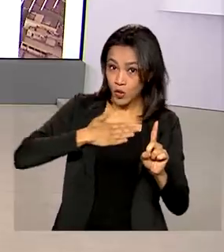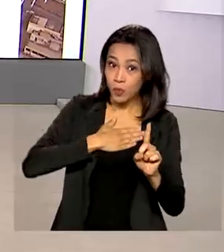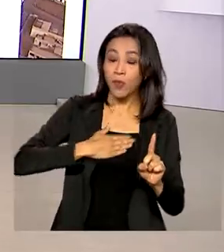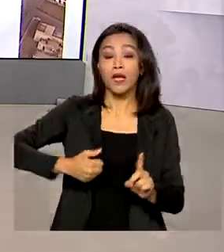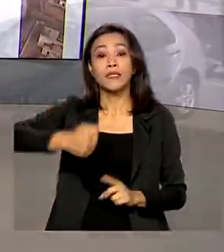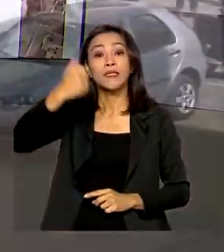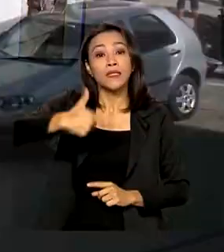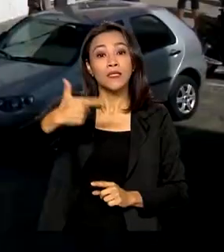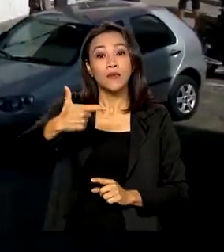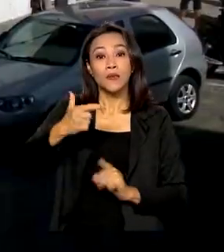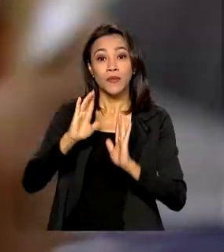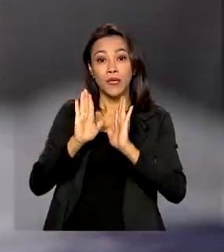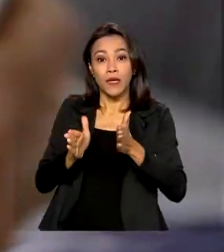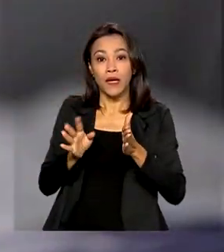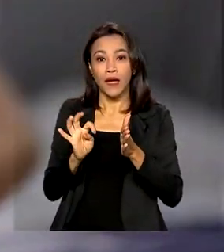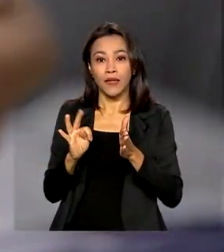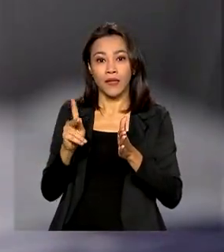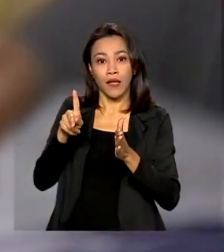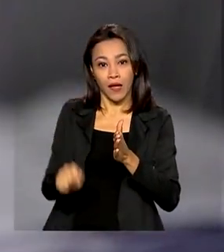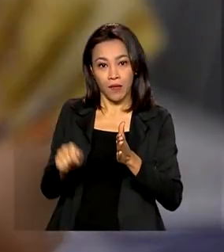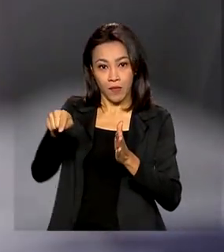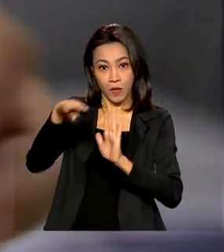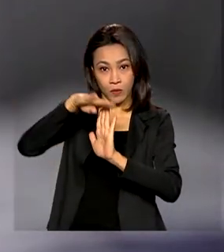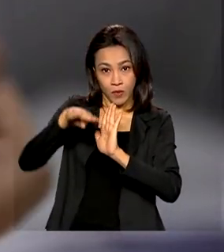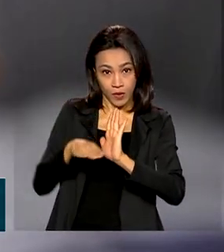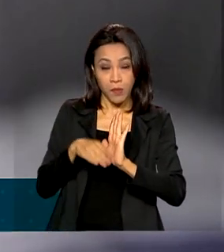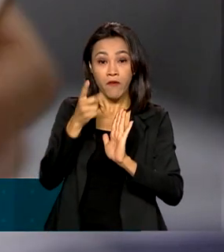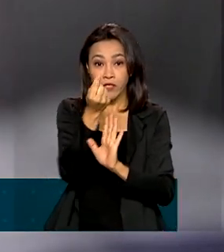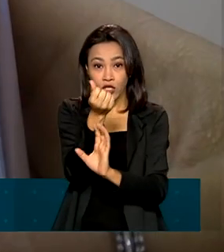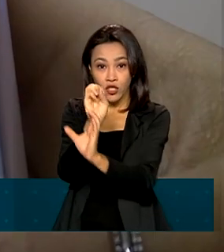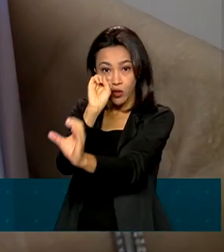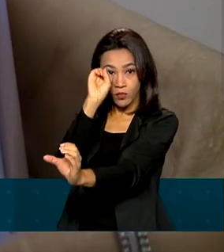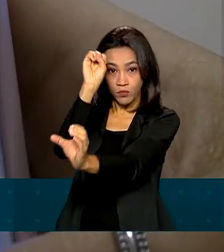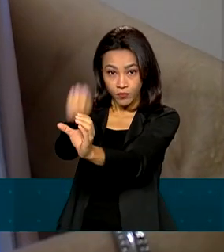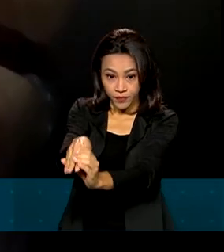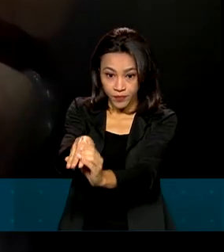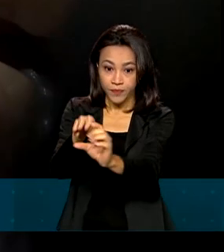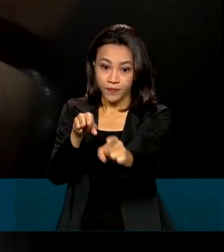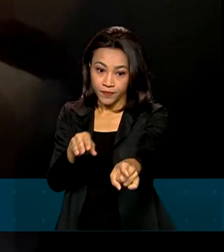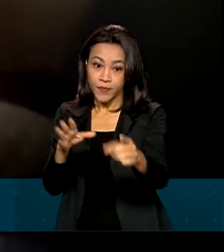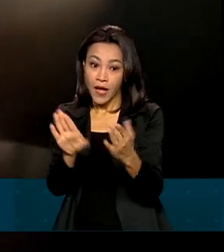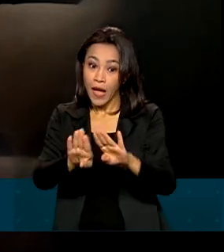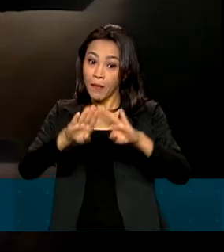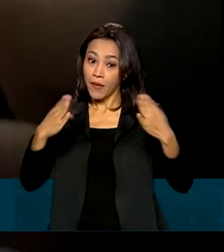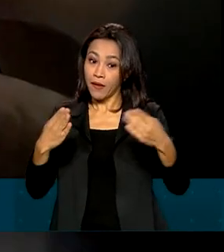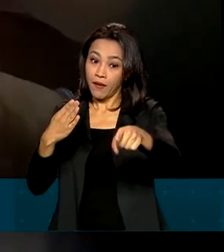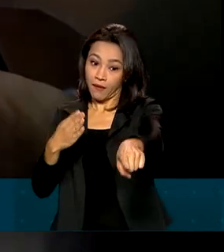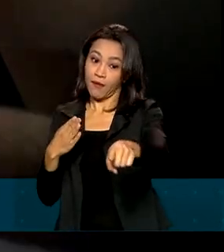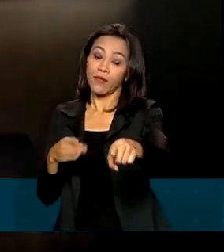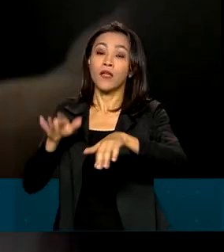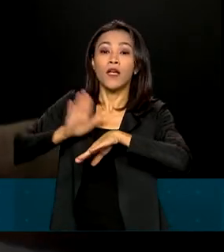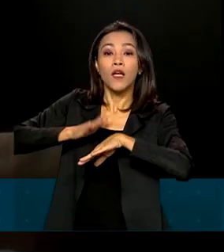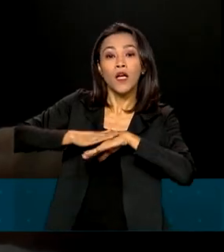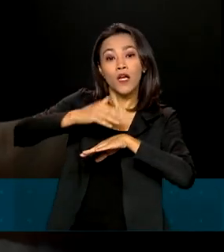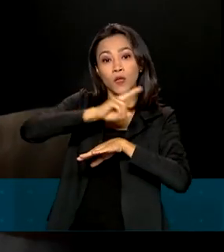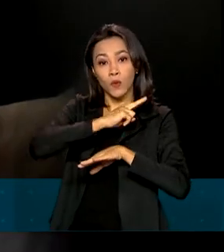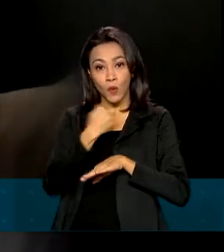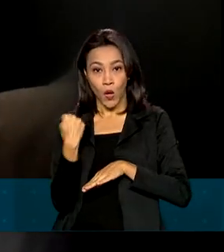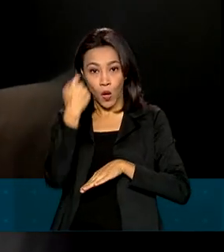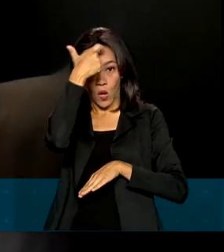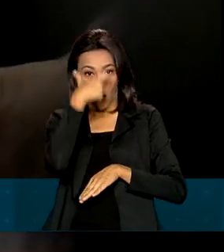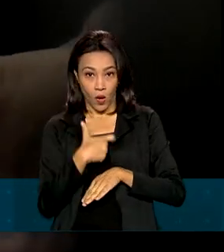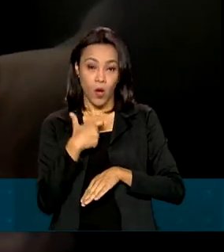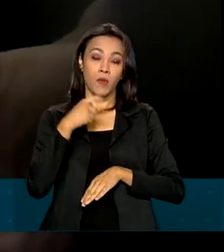O crédito será feito em conta poupança social digital, aberta automaticamente em nome do beneficiário